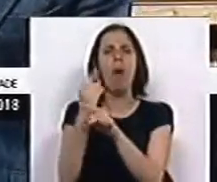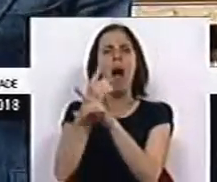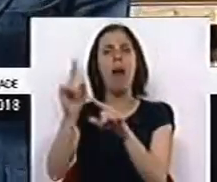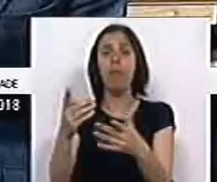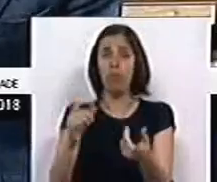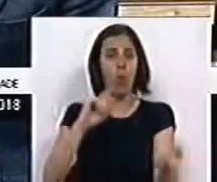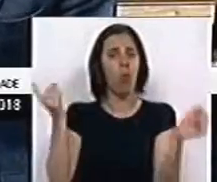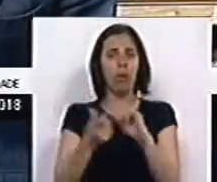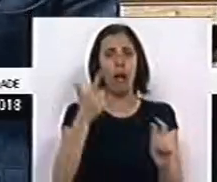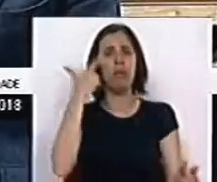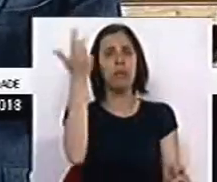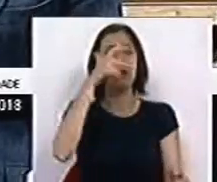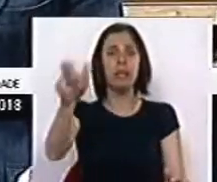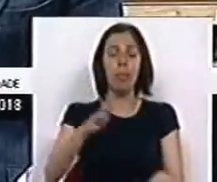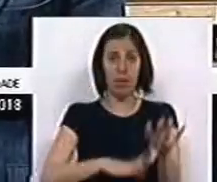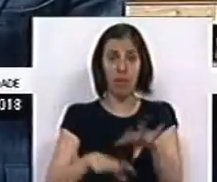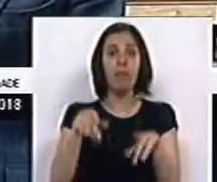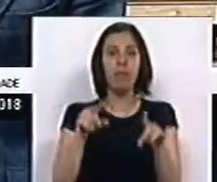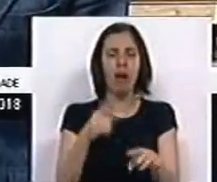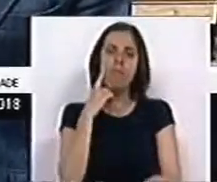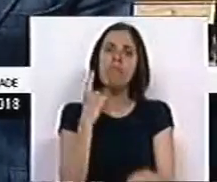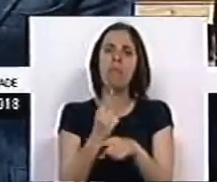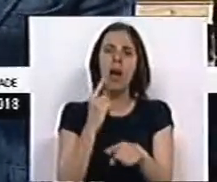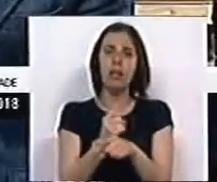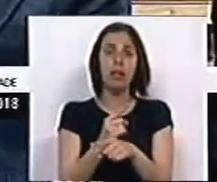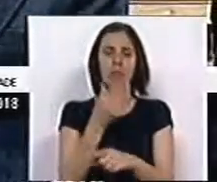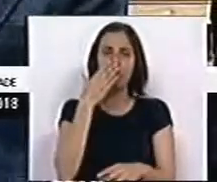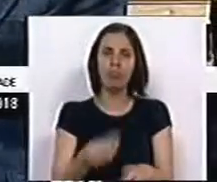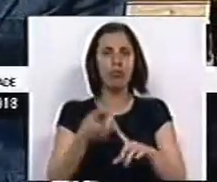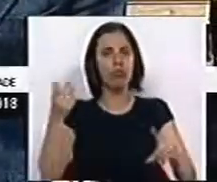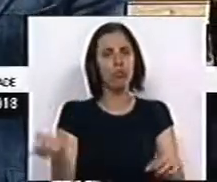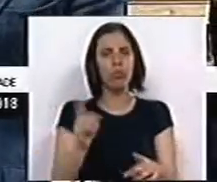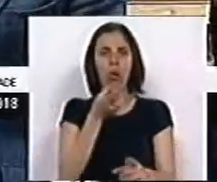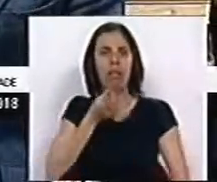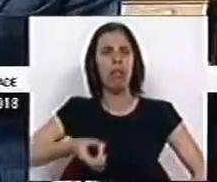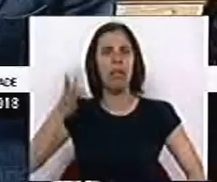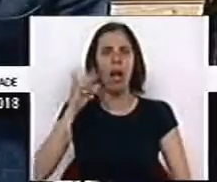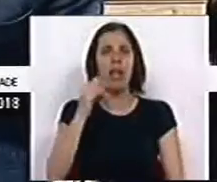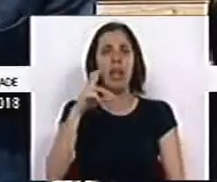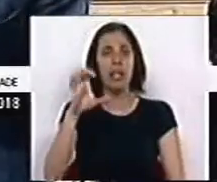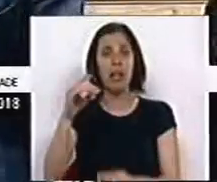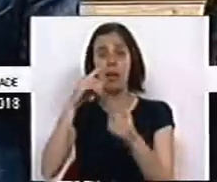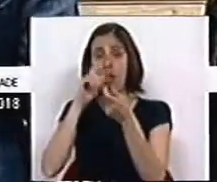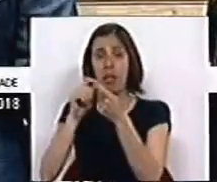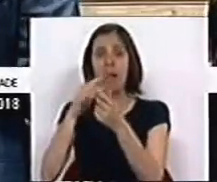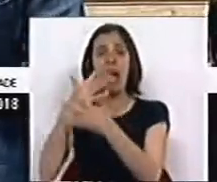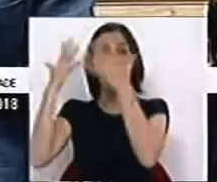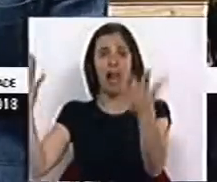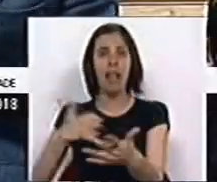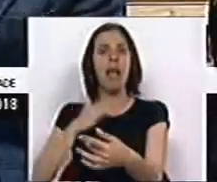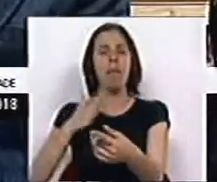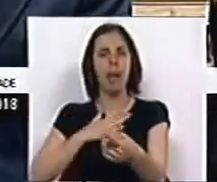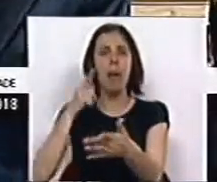e passa-as a permanentes. E faz tudo isso, mantendo também a injustiça das benesses de um IRC mais baixo para as grandes